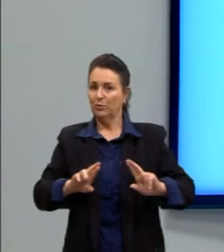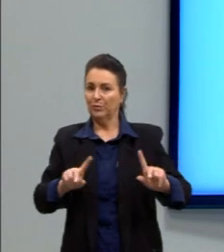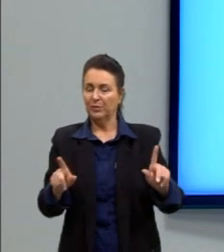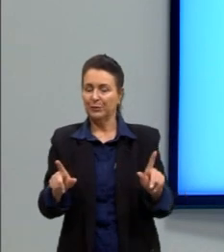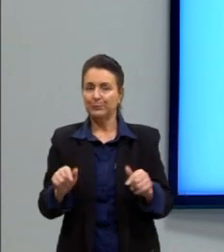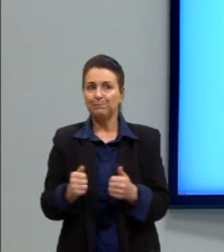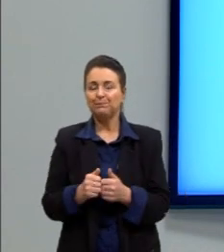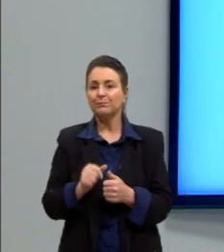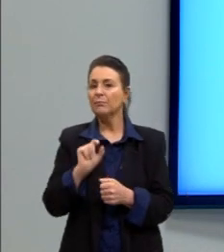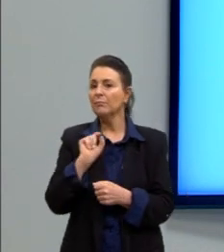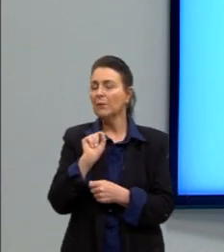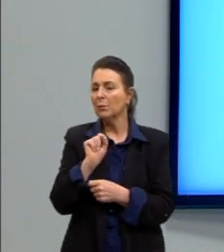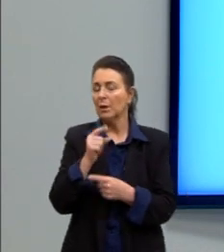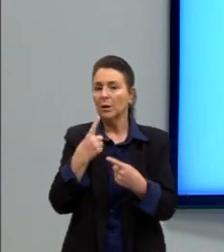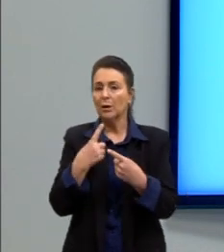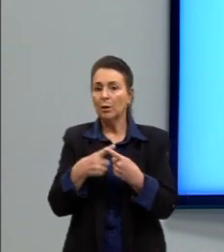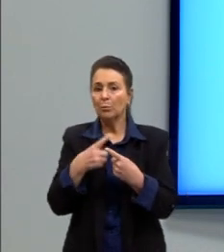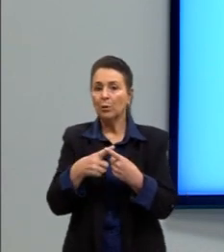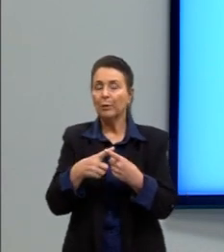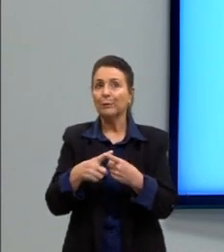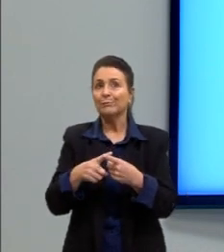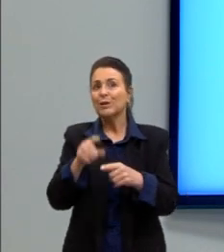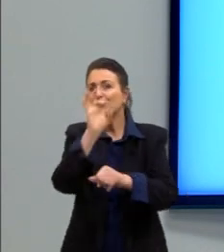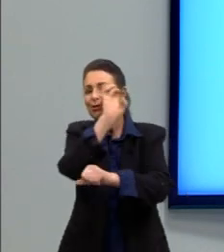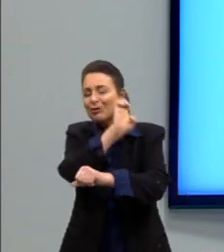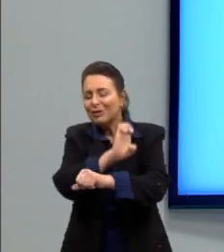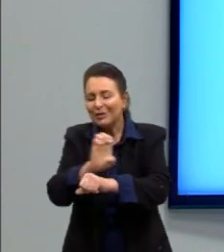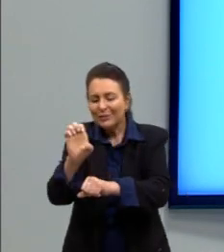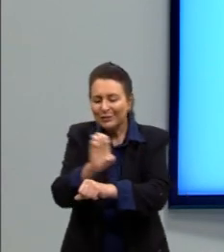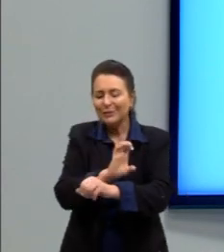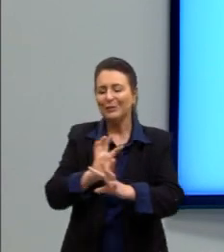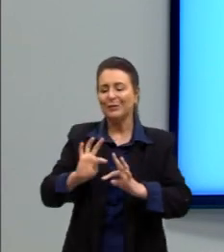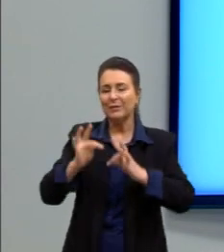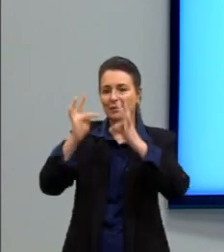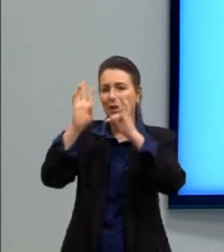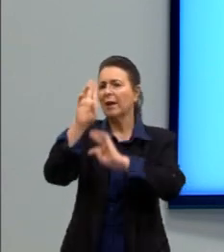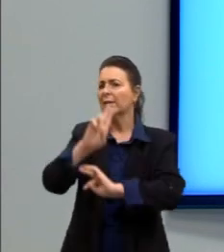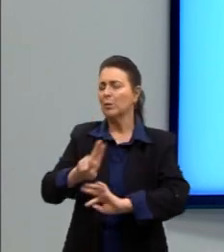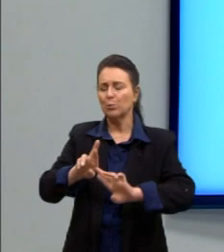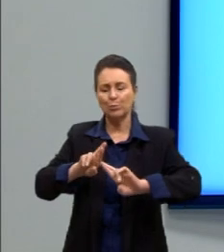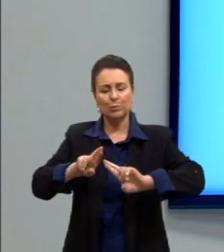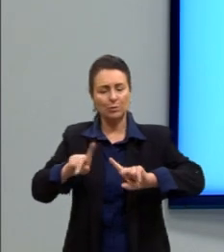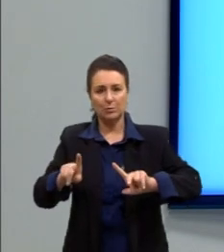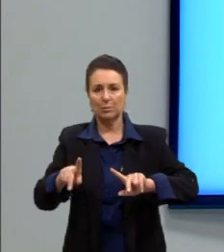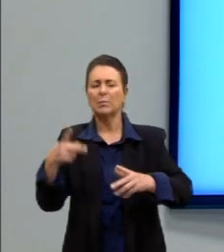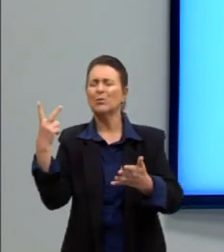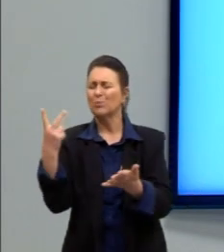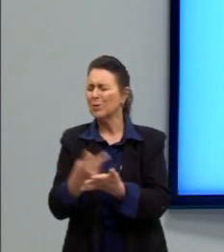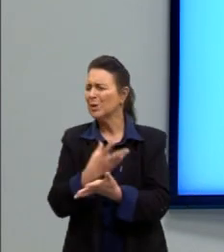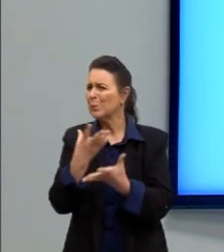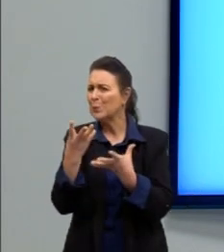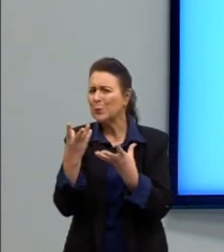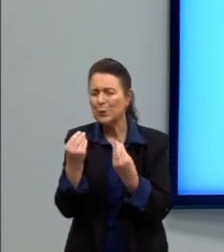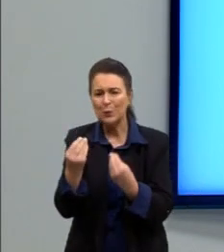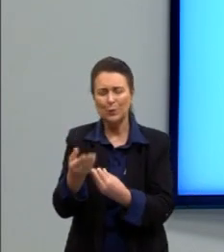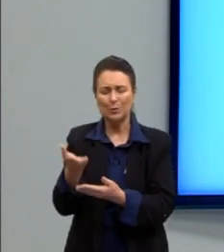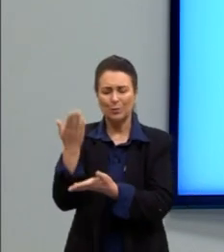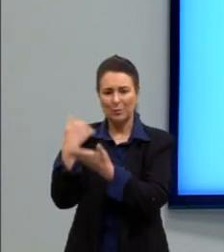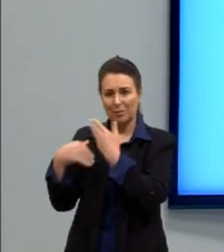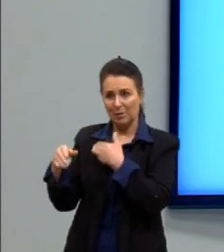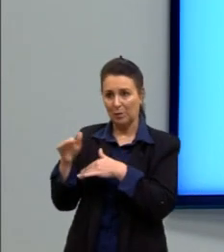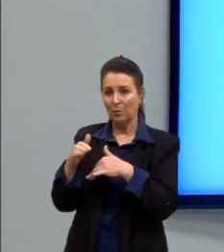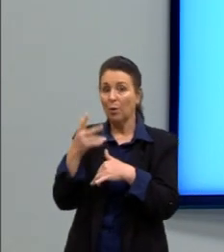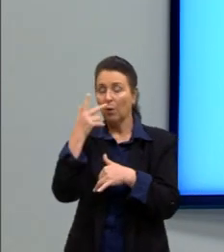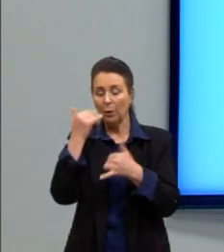acontecer porque a engenharia então acabou evoluindo mais, mas acontecia muito. Nesse exemplo aqui a gente tem